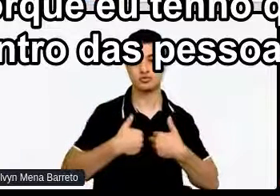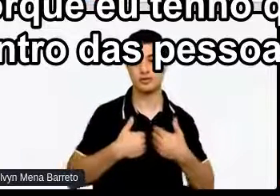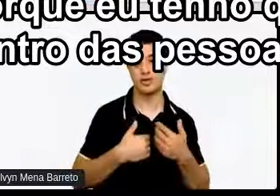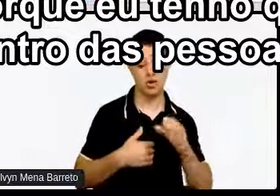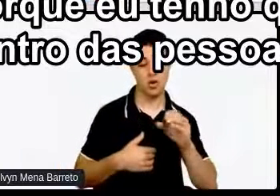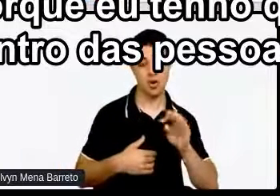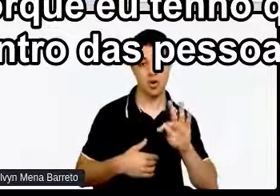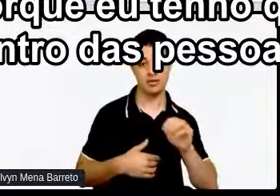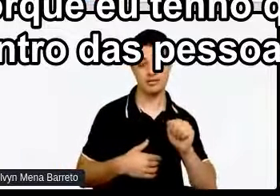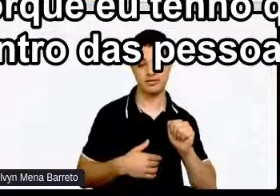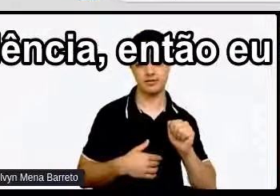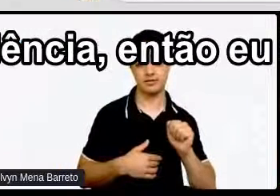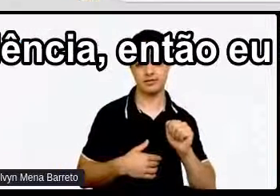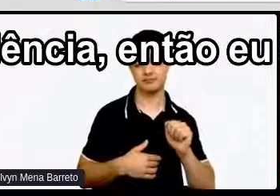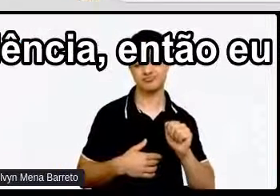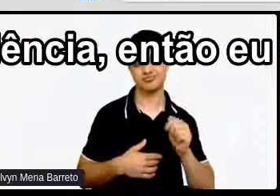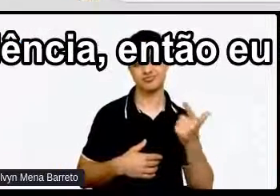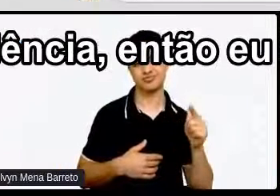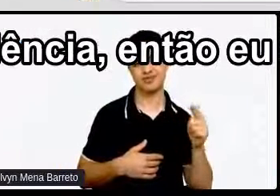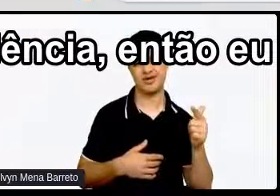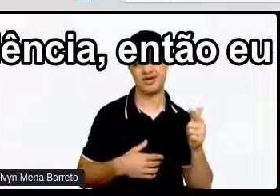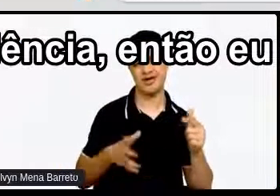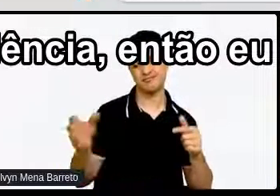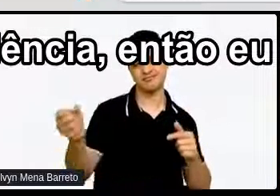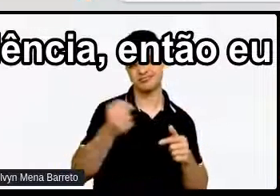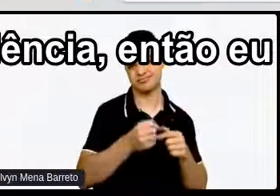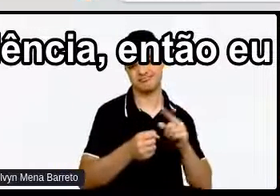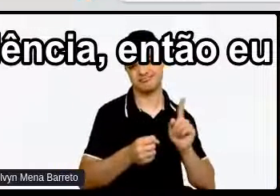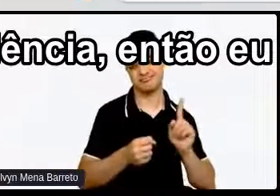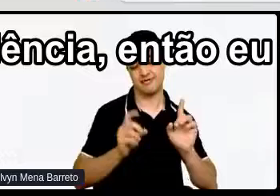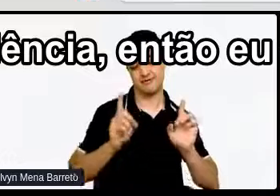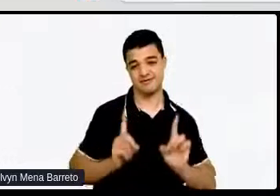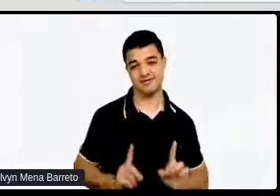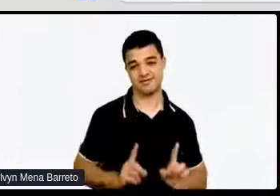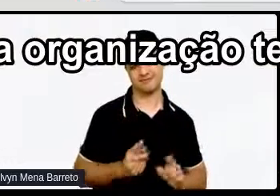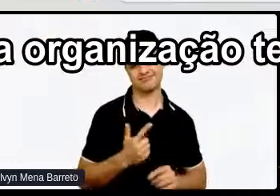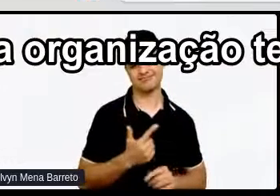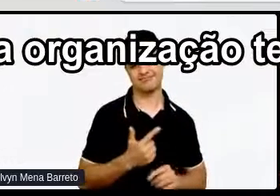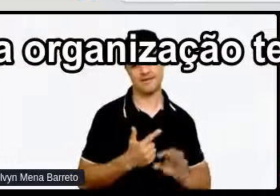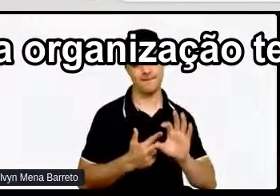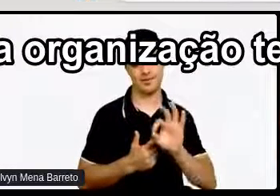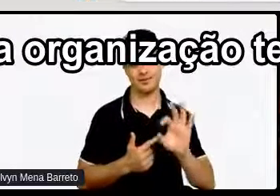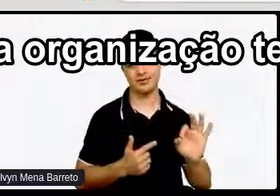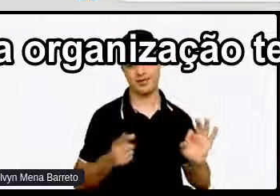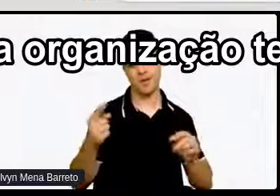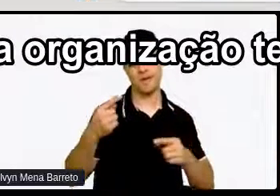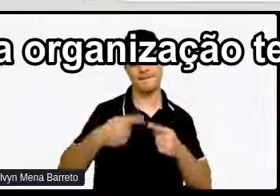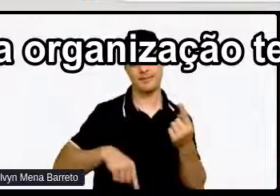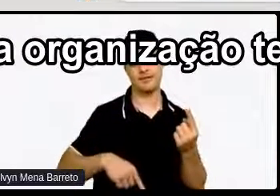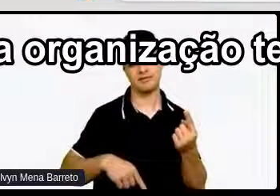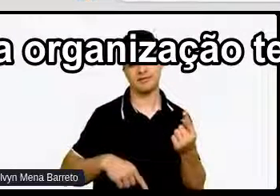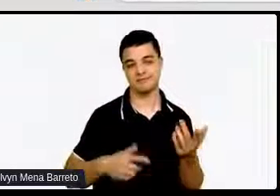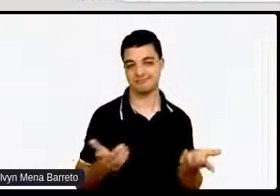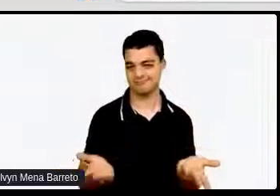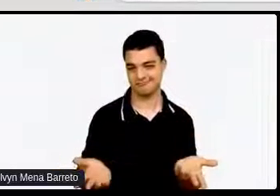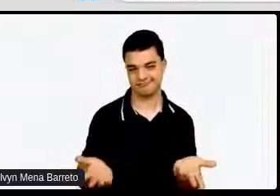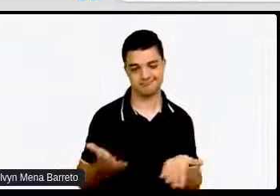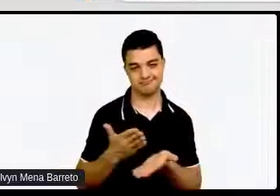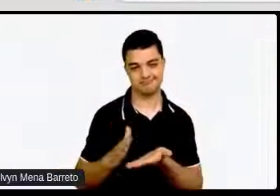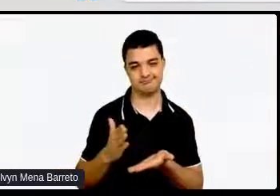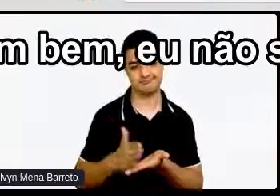dentro das pessoas Com deficiência Autismo é deficiência Então eu tenho Que ter tanto por cento Lá Porque a minha organização Tem mais de 100 colaboradores